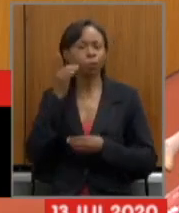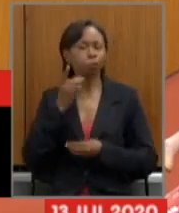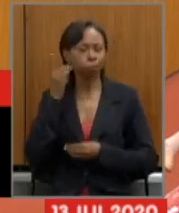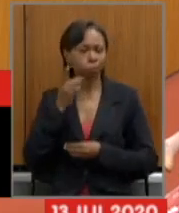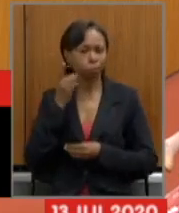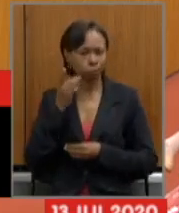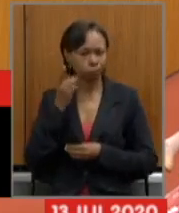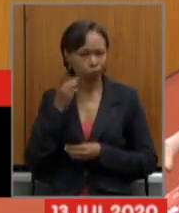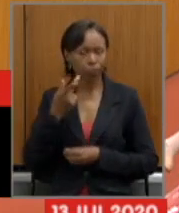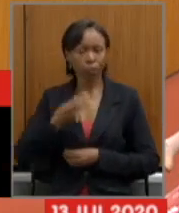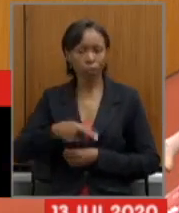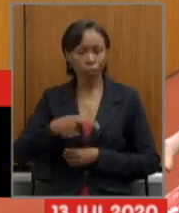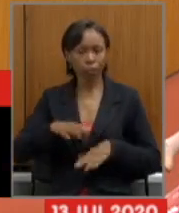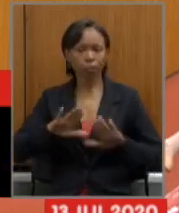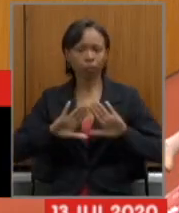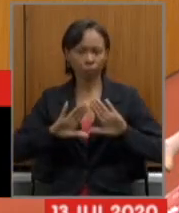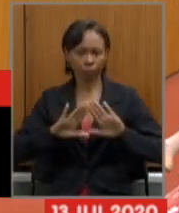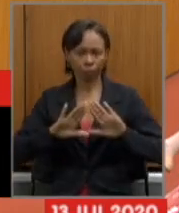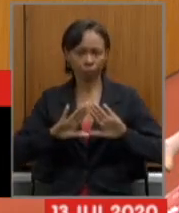desta Assembleia.